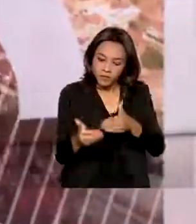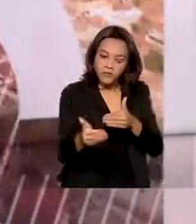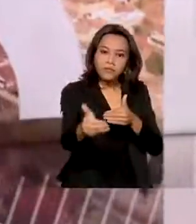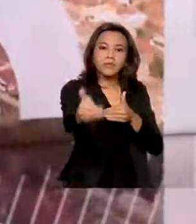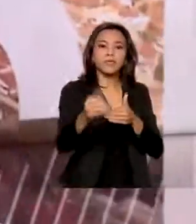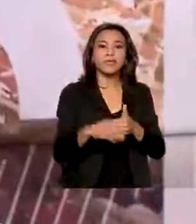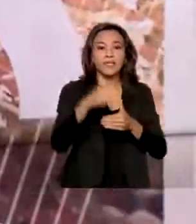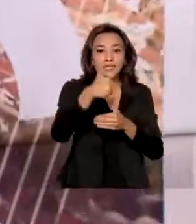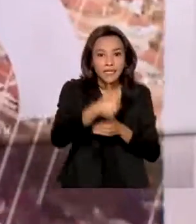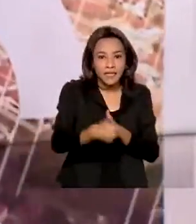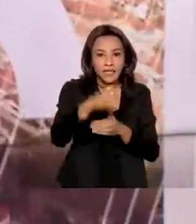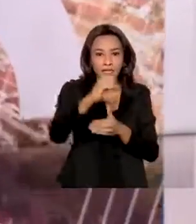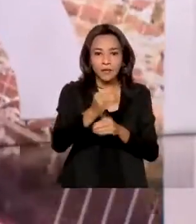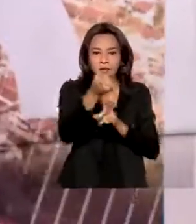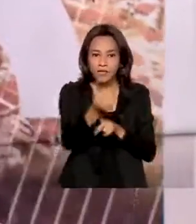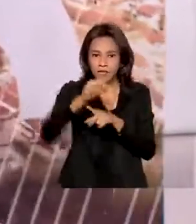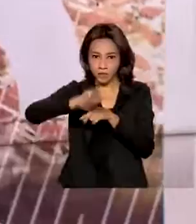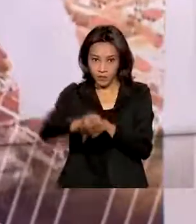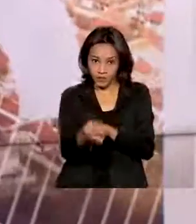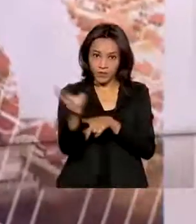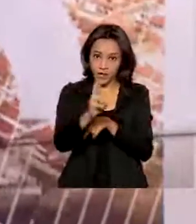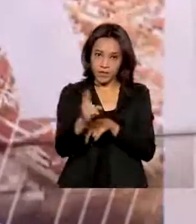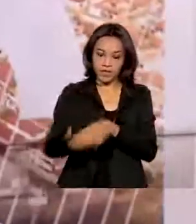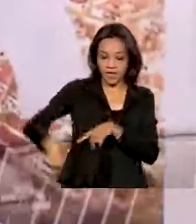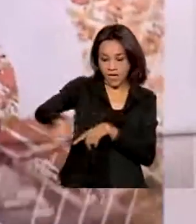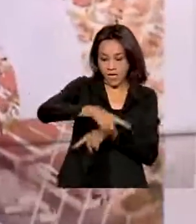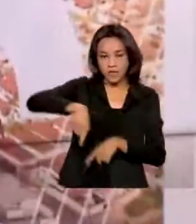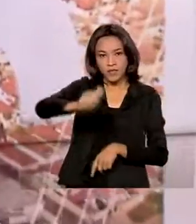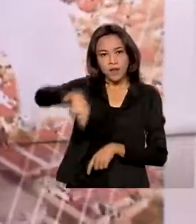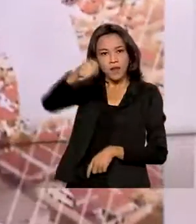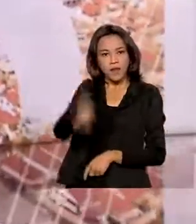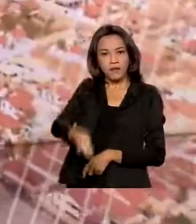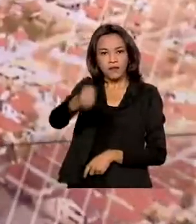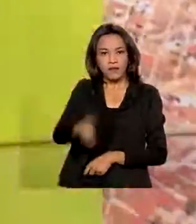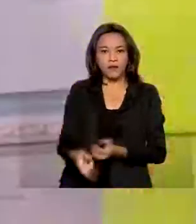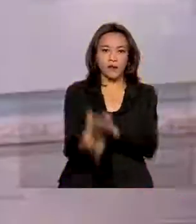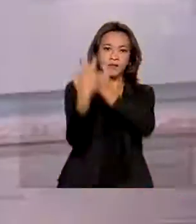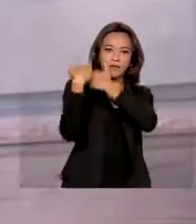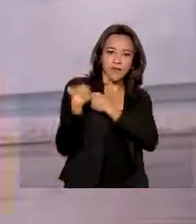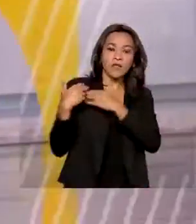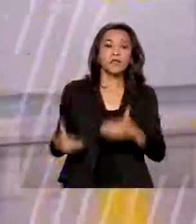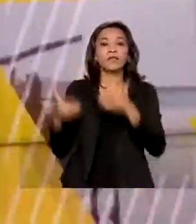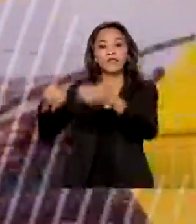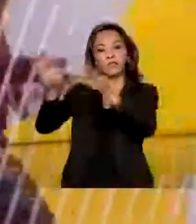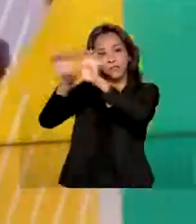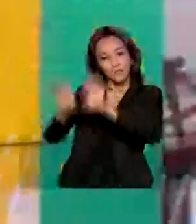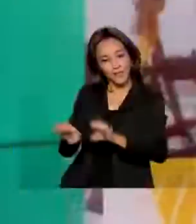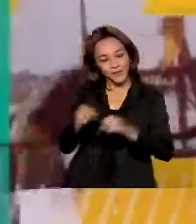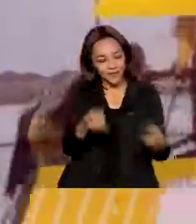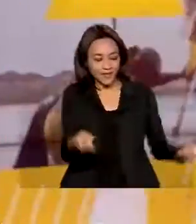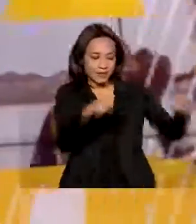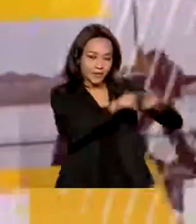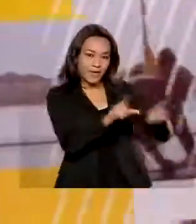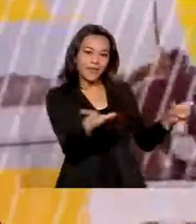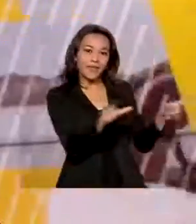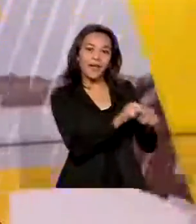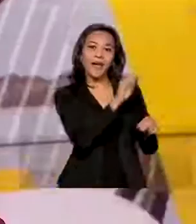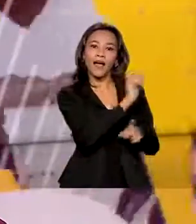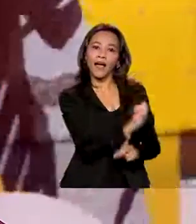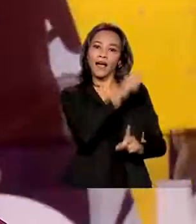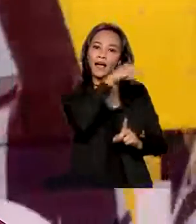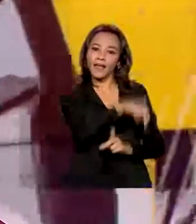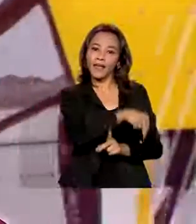de 106 milhões de reais. Os leilões foram realizados pelo Ministério da Infraestrutura em parceria com a Agência Nacional de